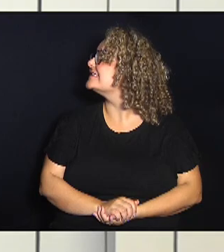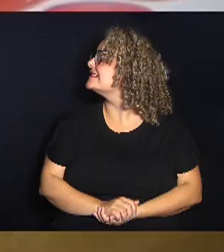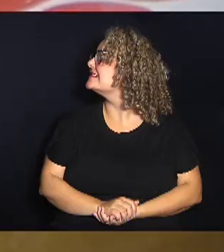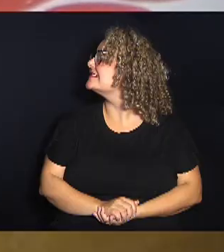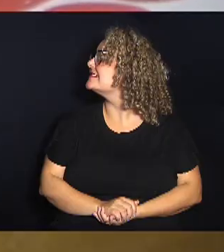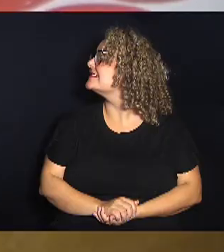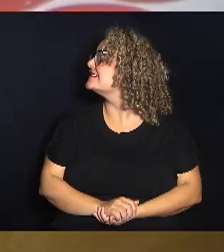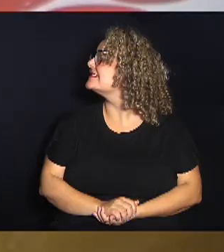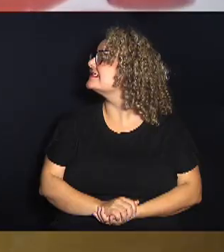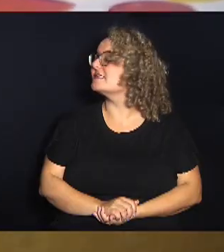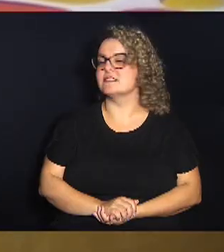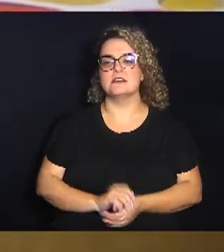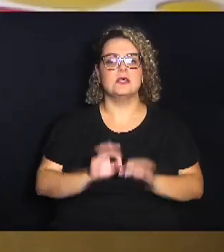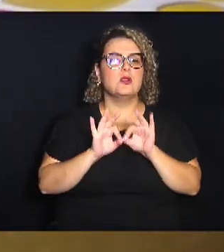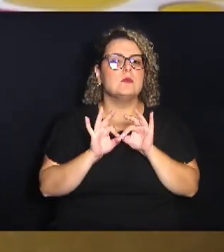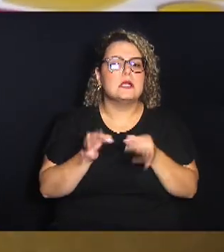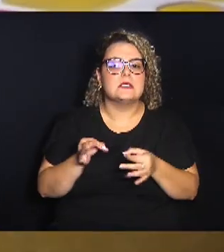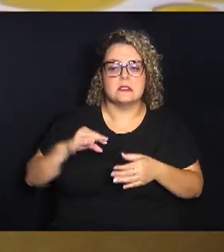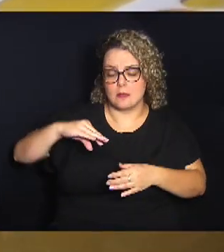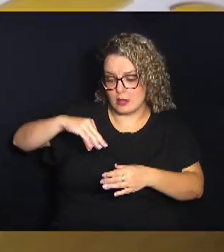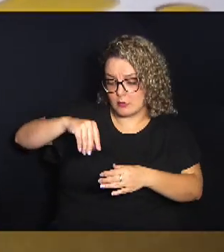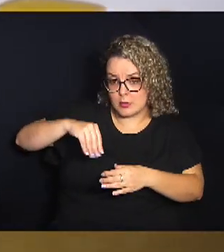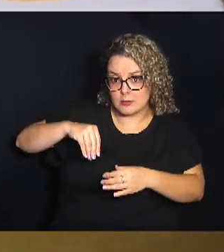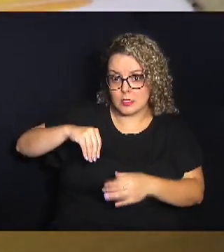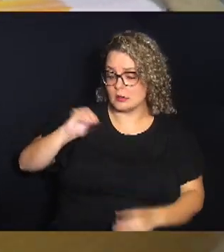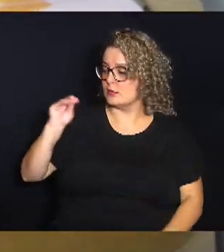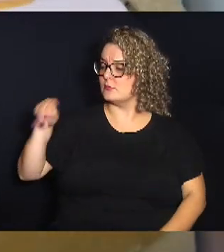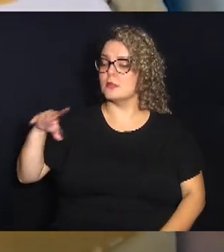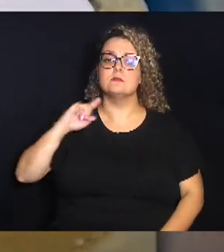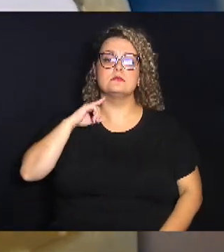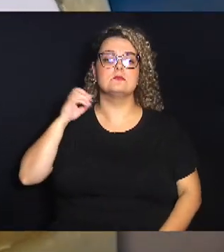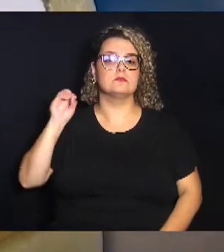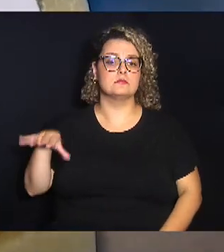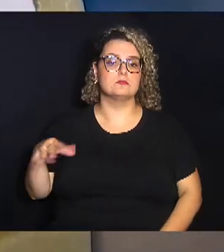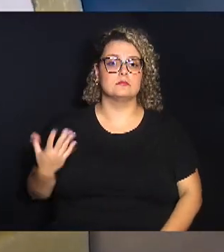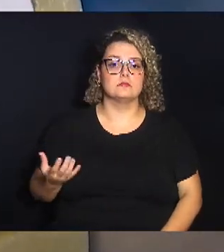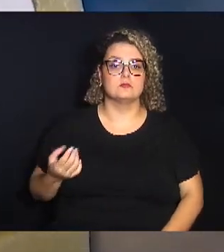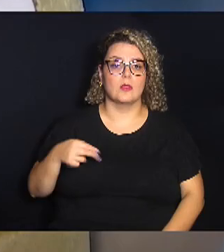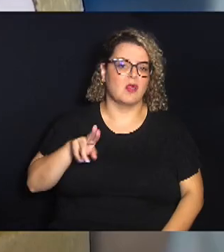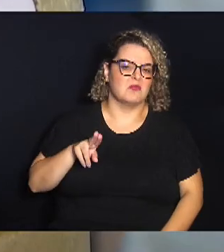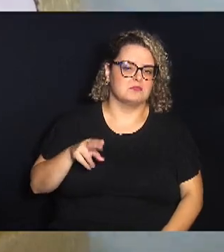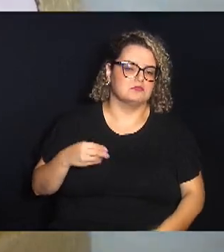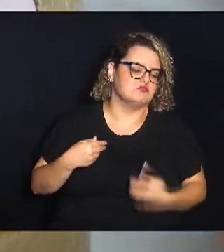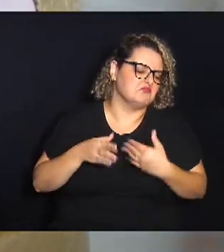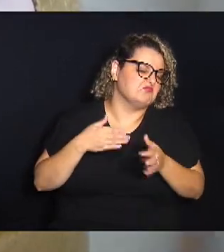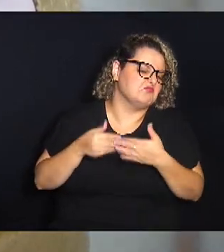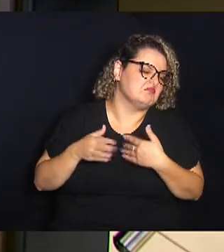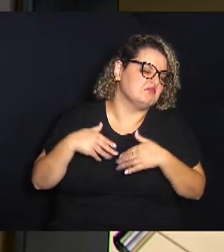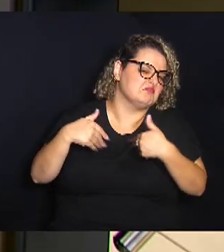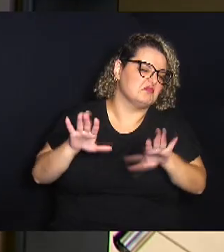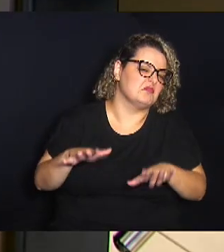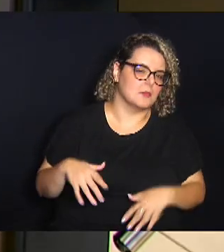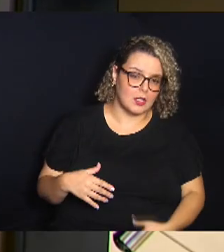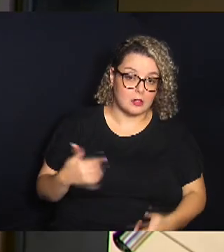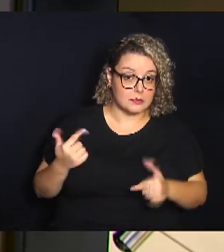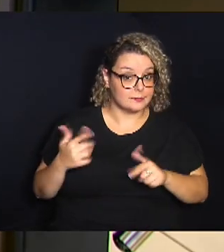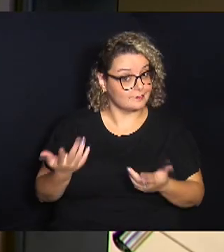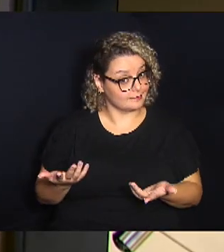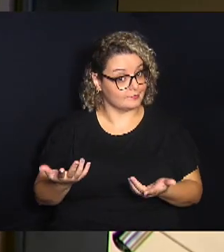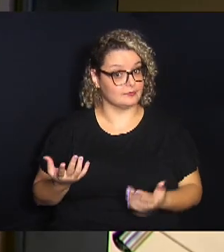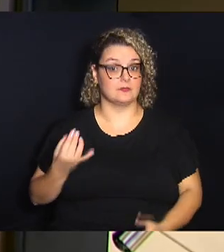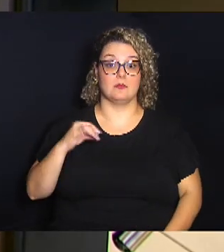Uma simples tampinha que iria para o lixo ou até mesmo seria descartada de forma irregular se,